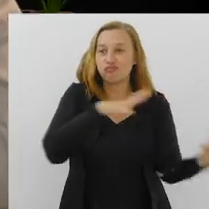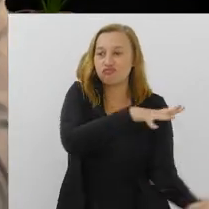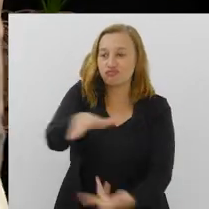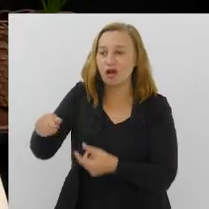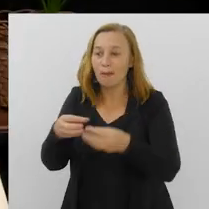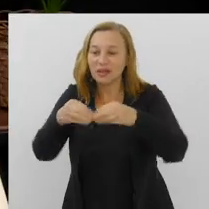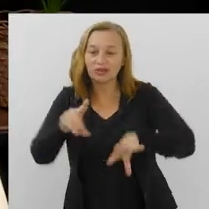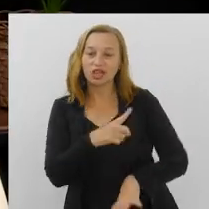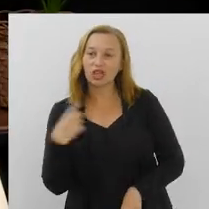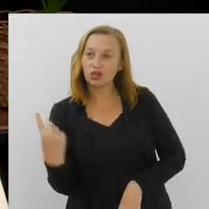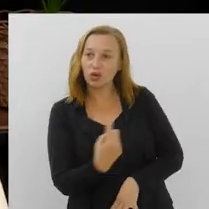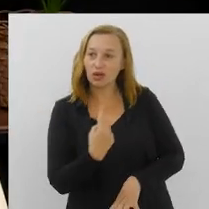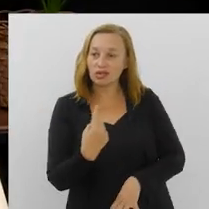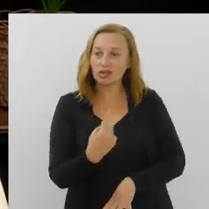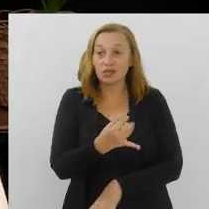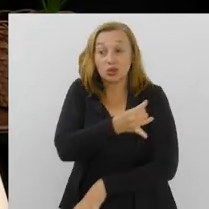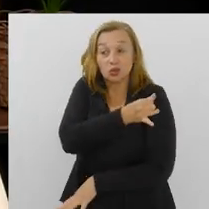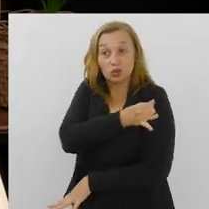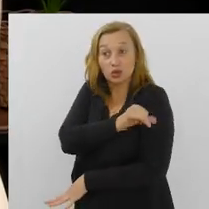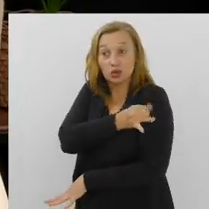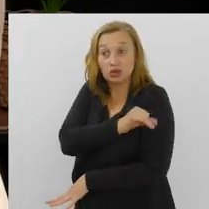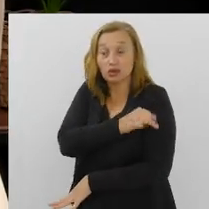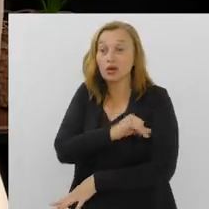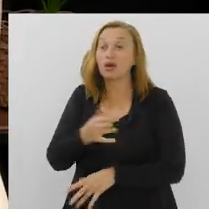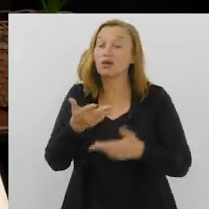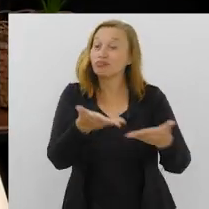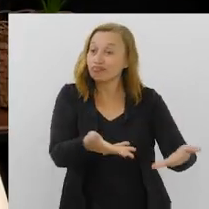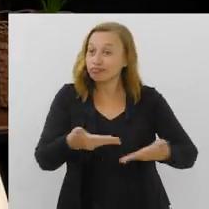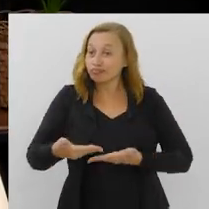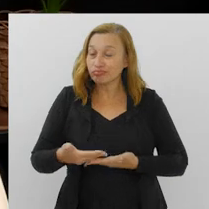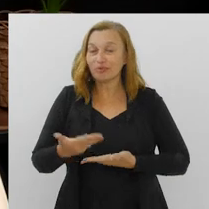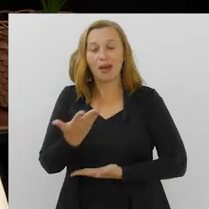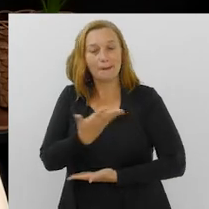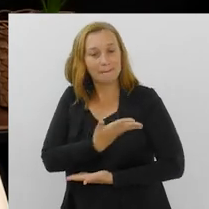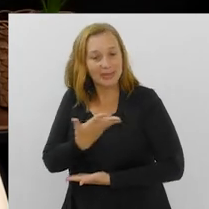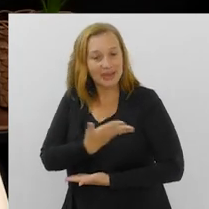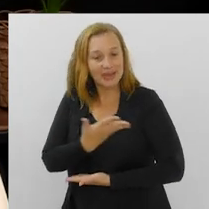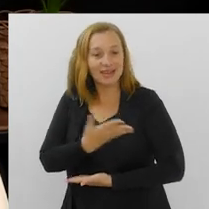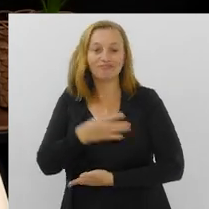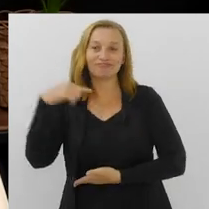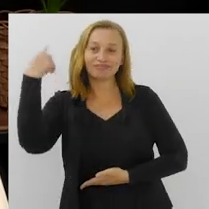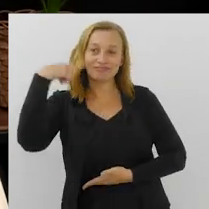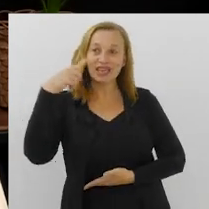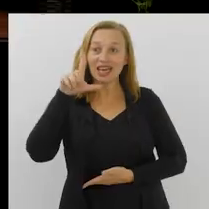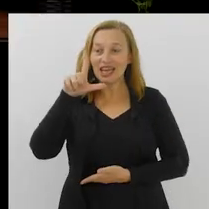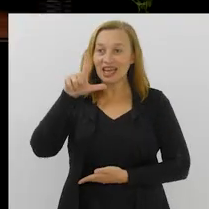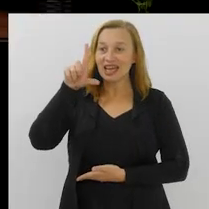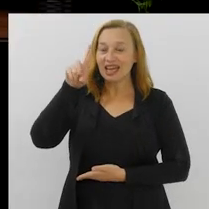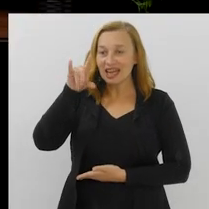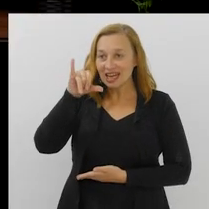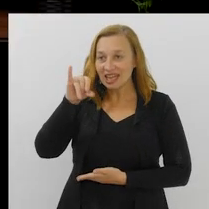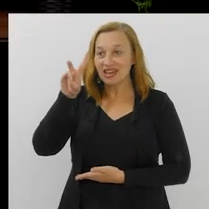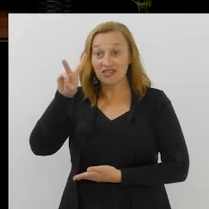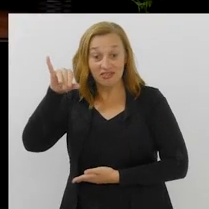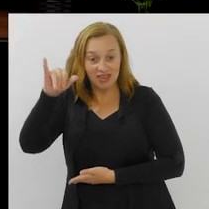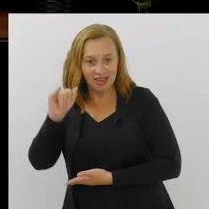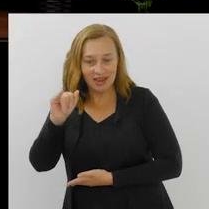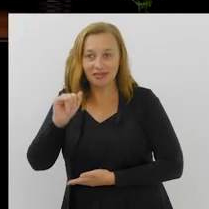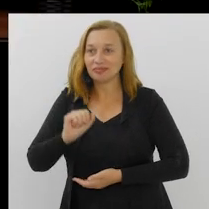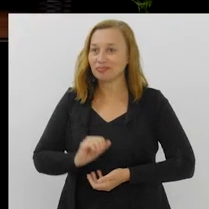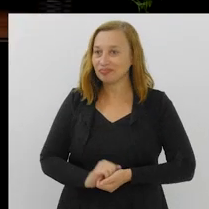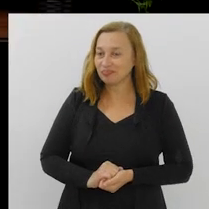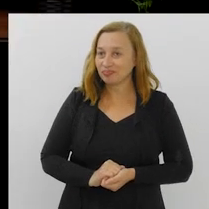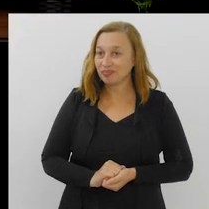nós, cariocas e fluminenses. E para isso, nós trouxemos aqui a minha colega advogada, doutora Lívia Madeira, que preside